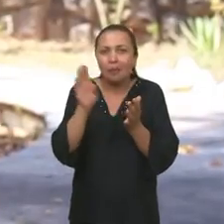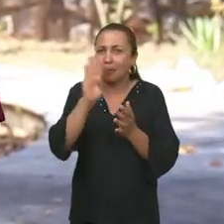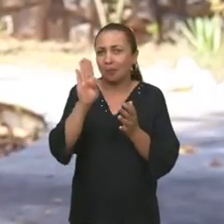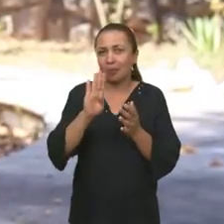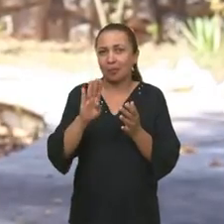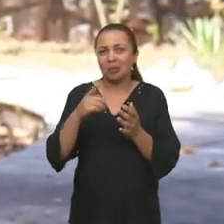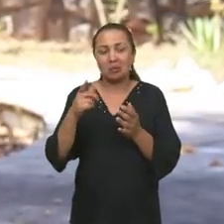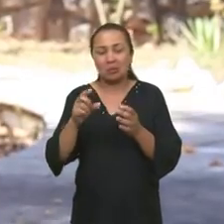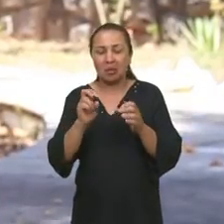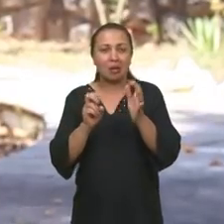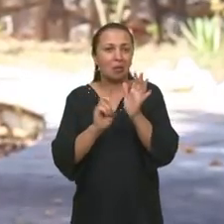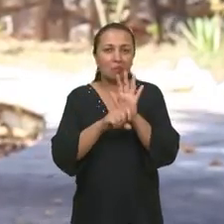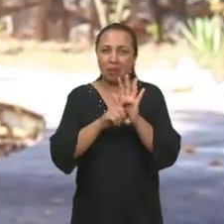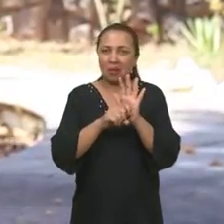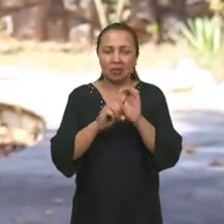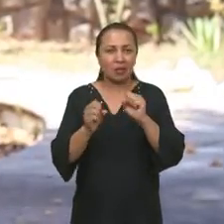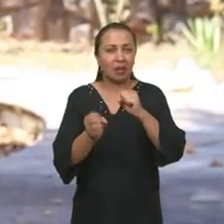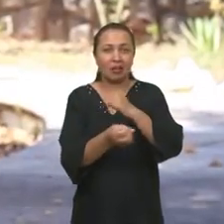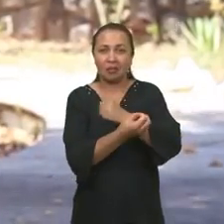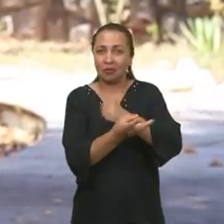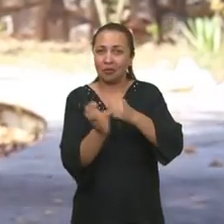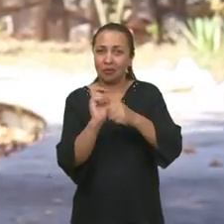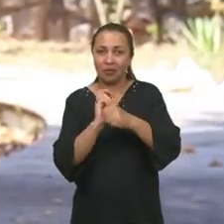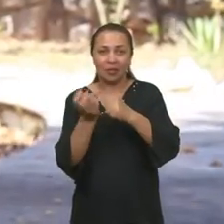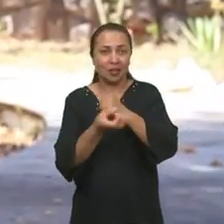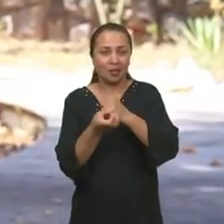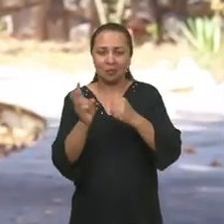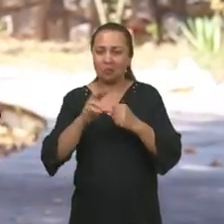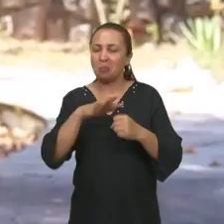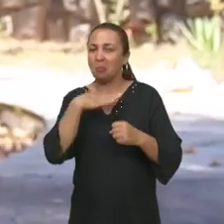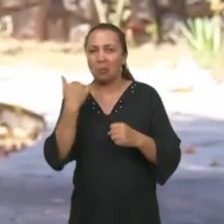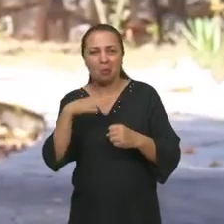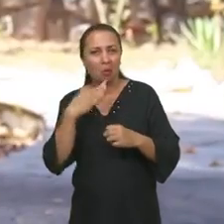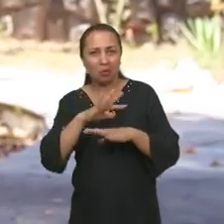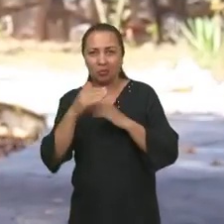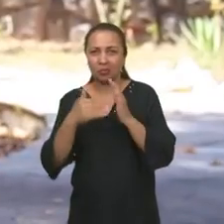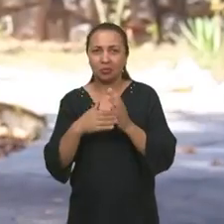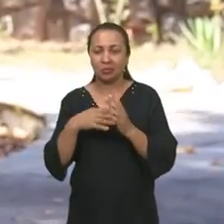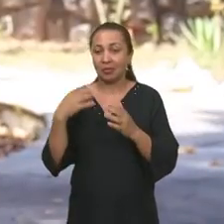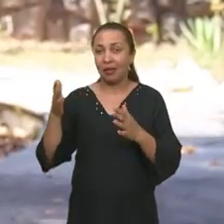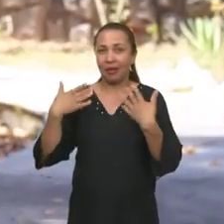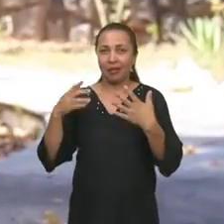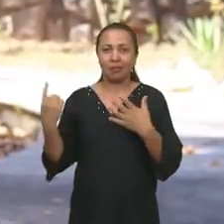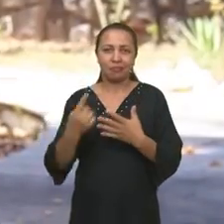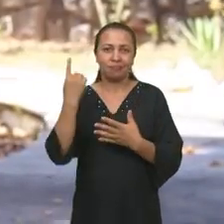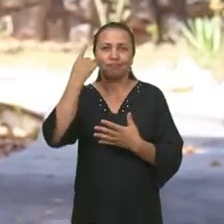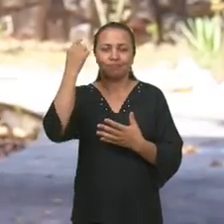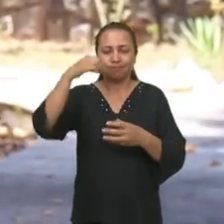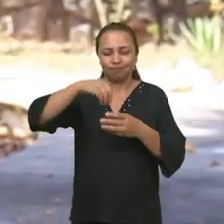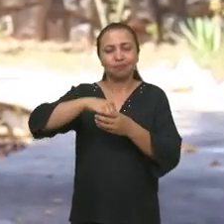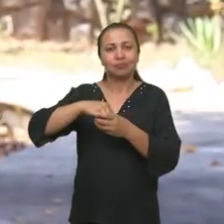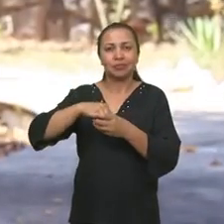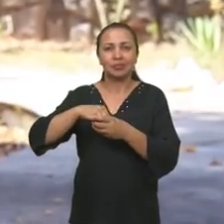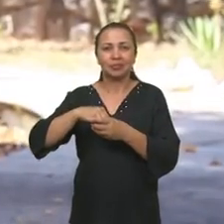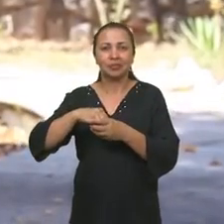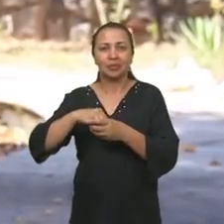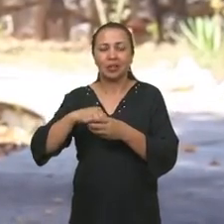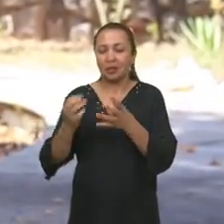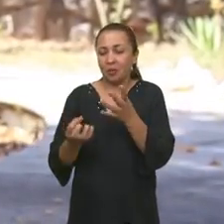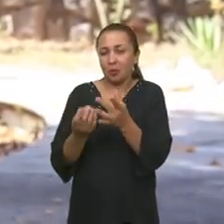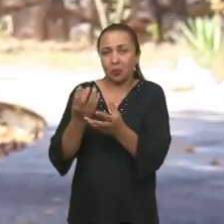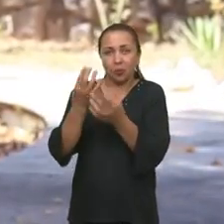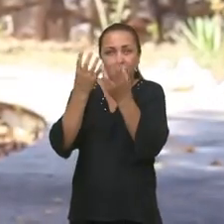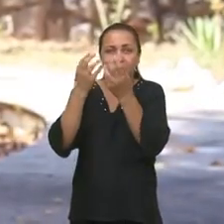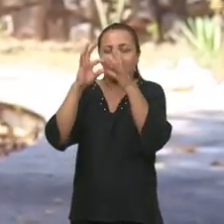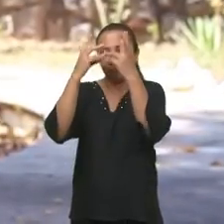microbiológico, vamos dizer assim. Nem vírus, nem bactérias vão escapar daquelas temperaturas altas ali dentro, daquele processo, e também no processo de